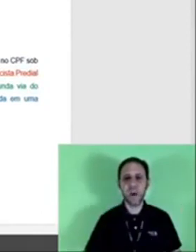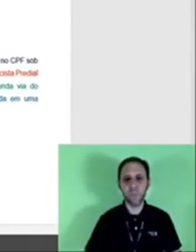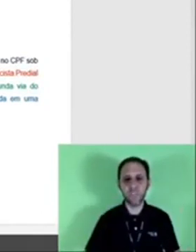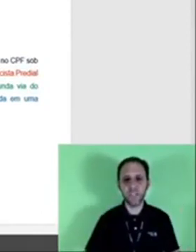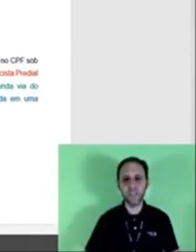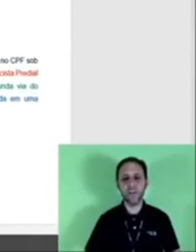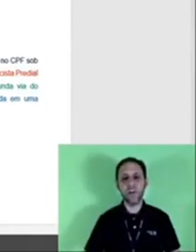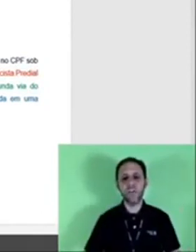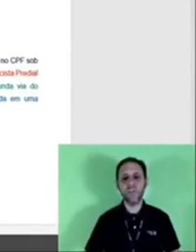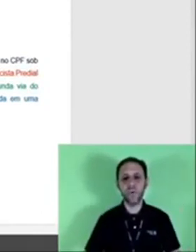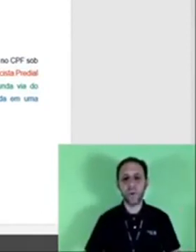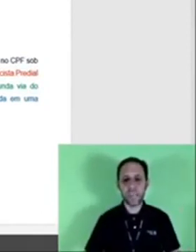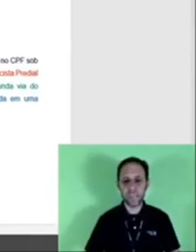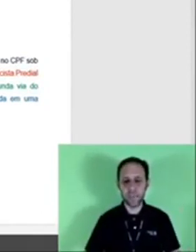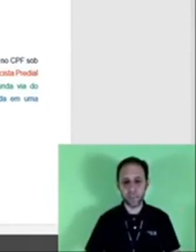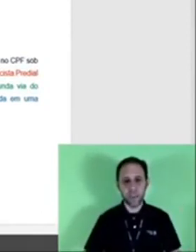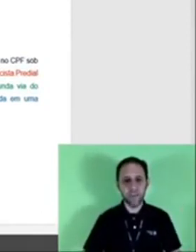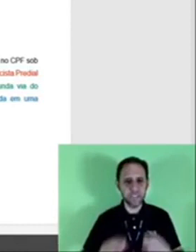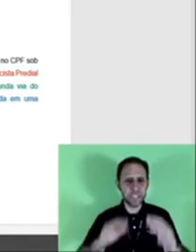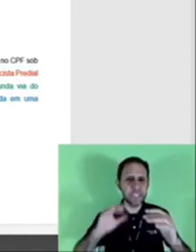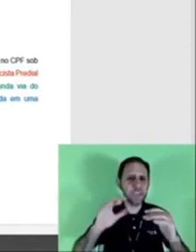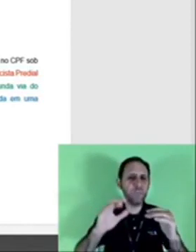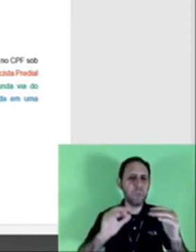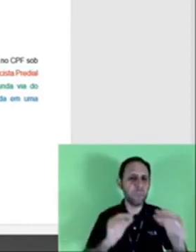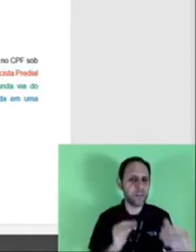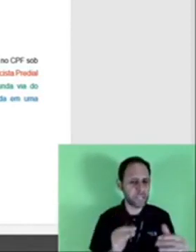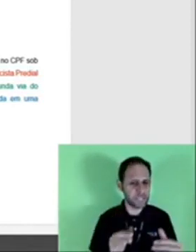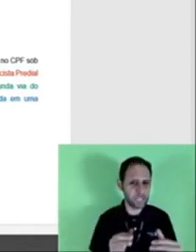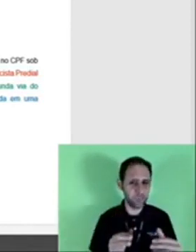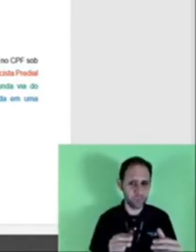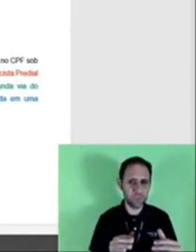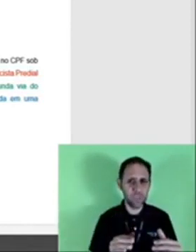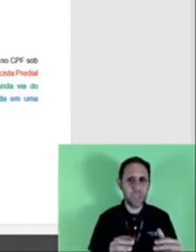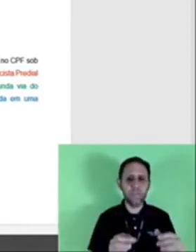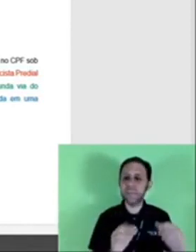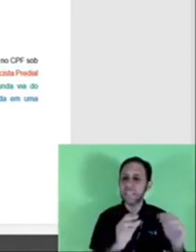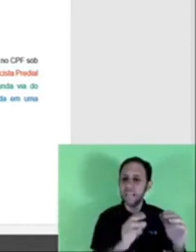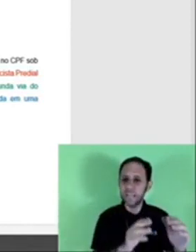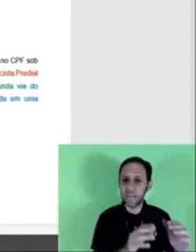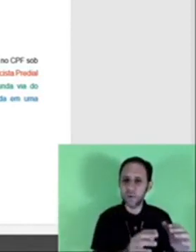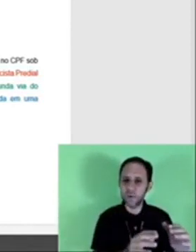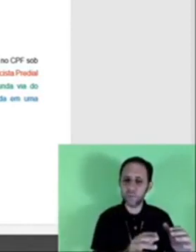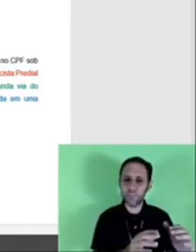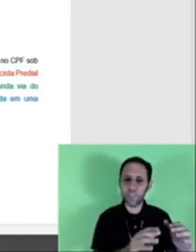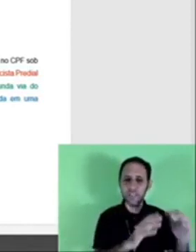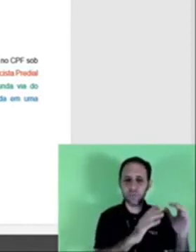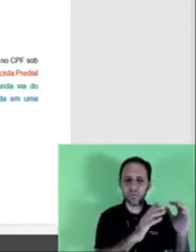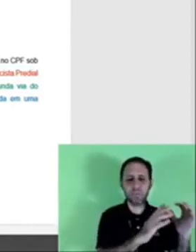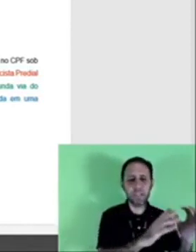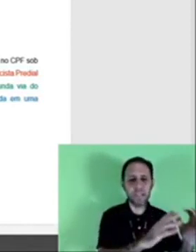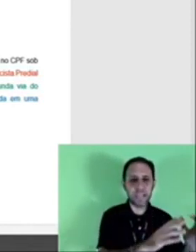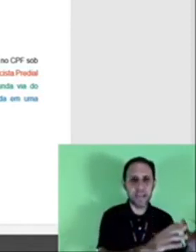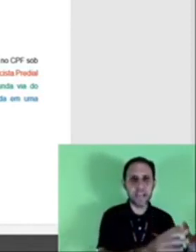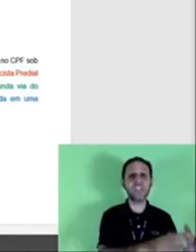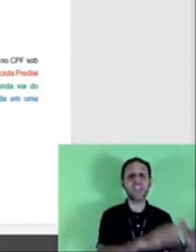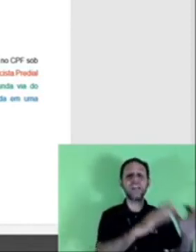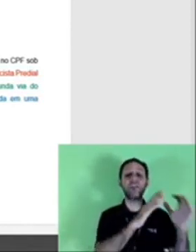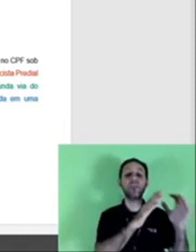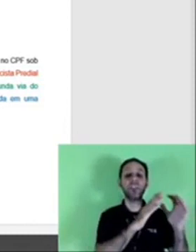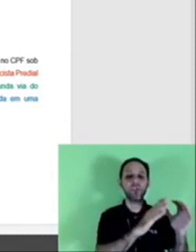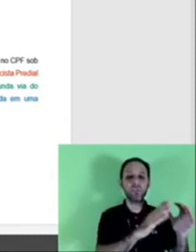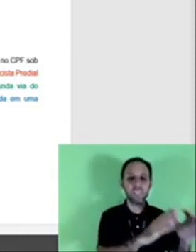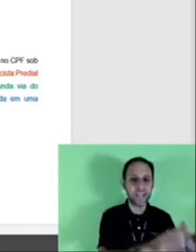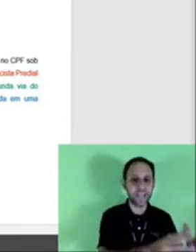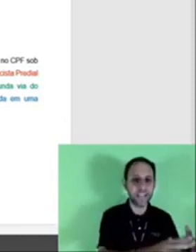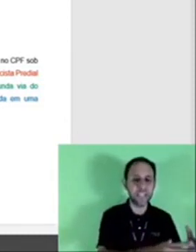aqui é o modelinho do requerimento veja que eles são bem parecidos mas cada um tem a sua finalidade e